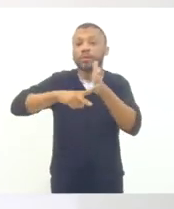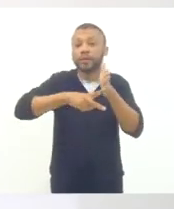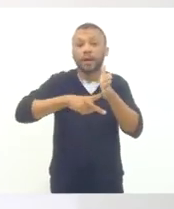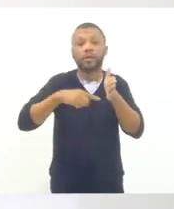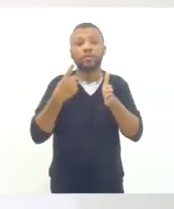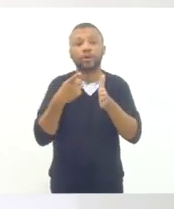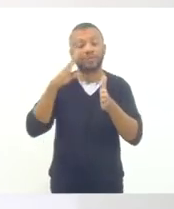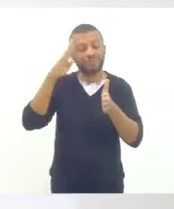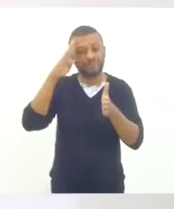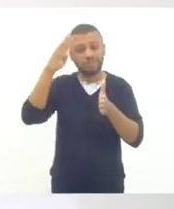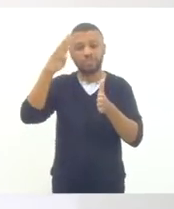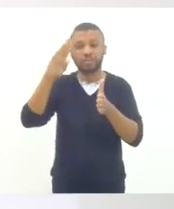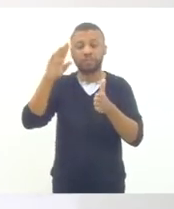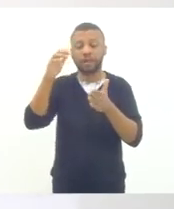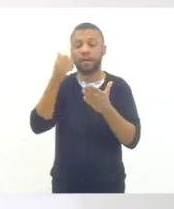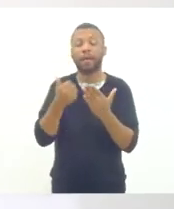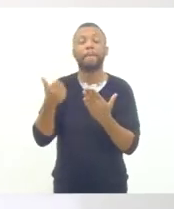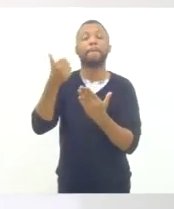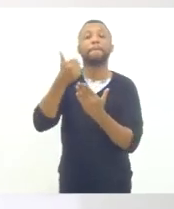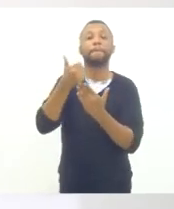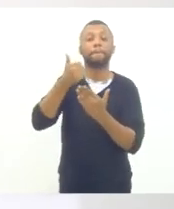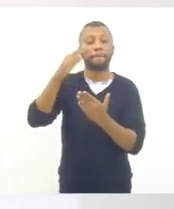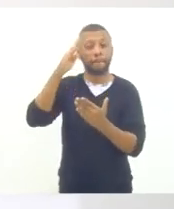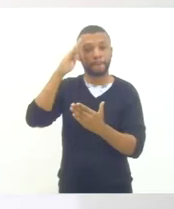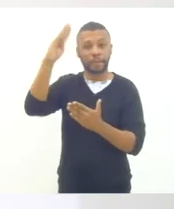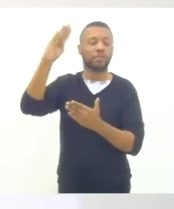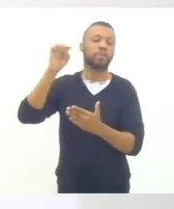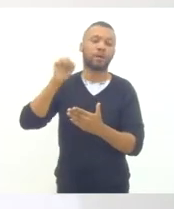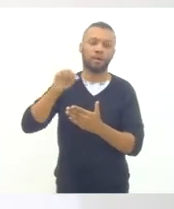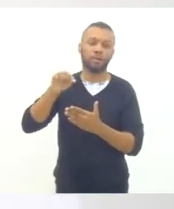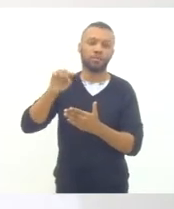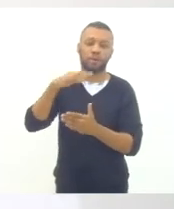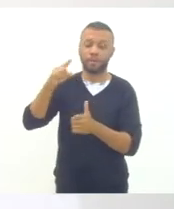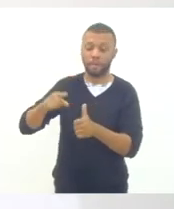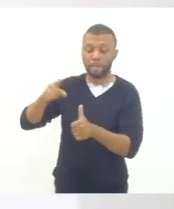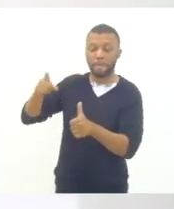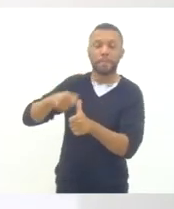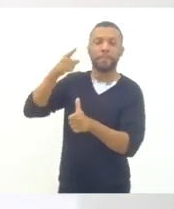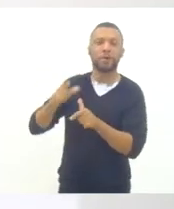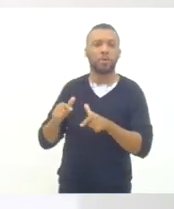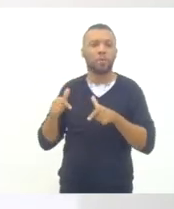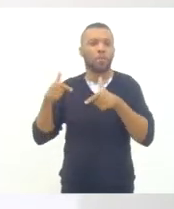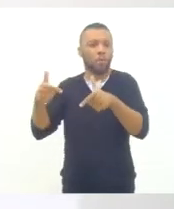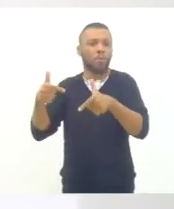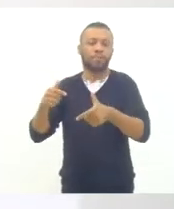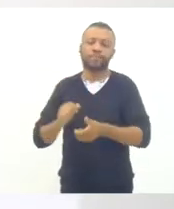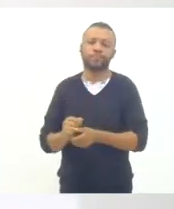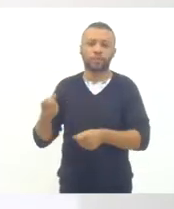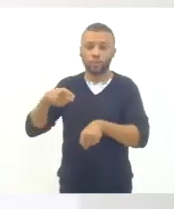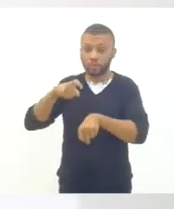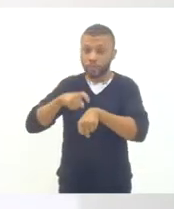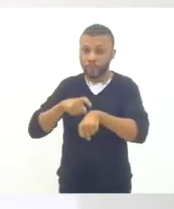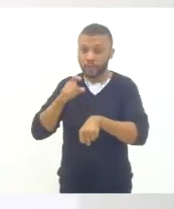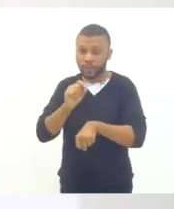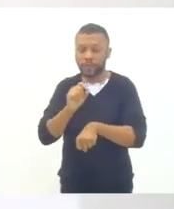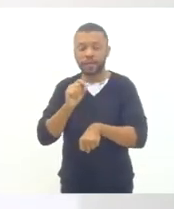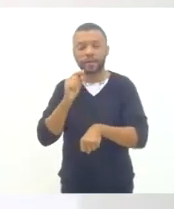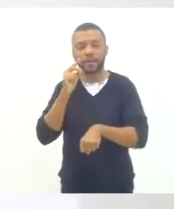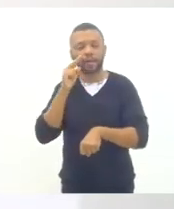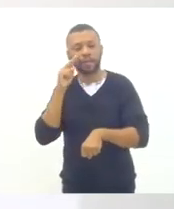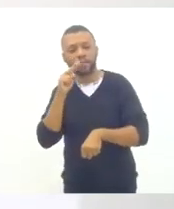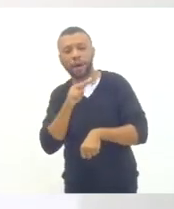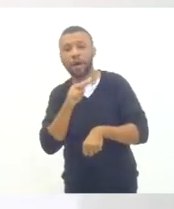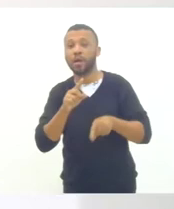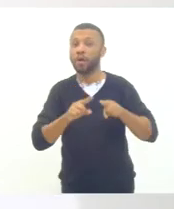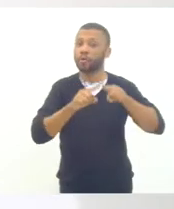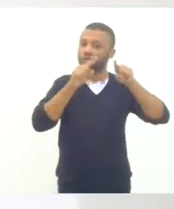preocupação quando ele coloca os trabalhadores que não tinham ensino